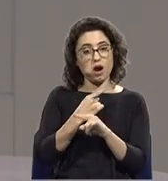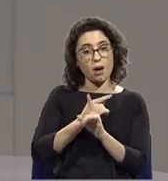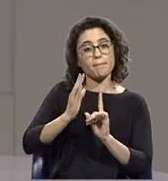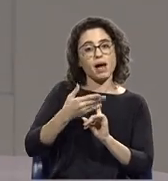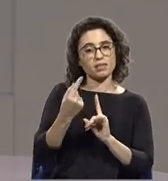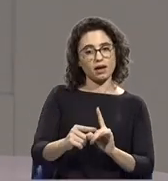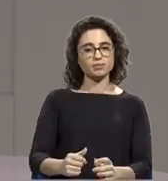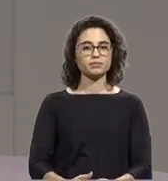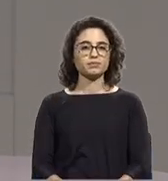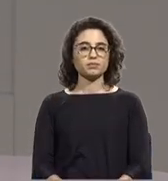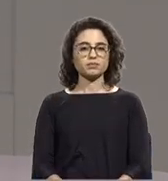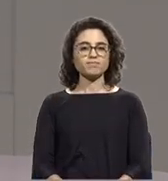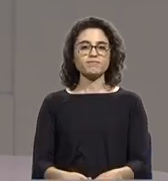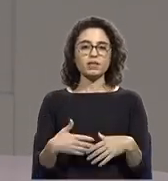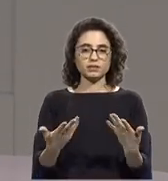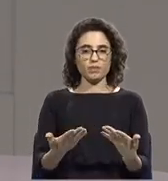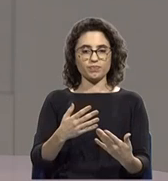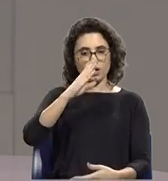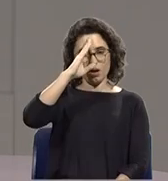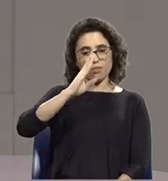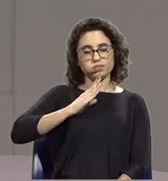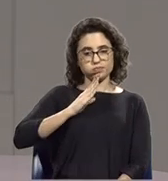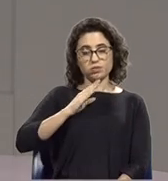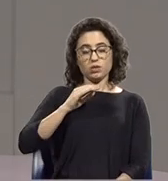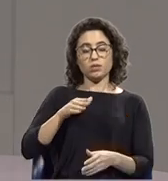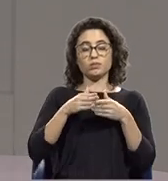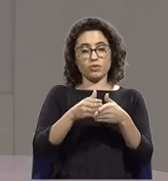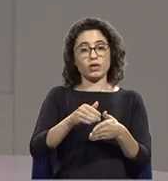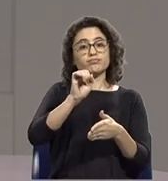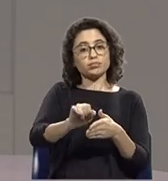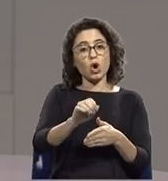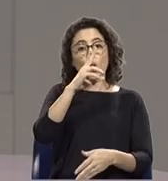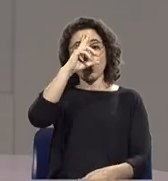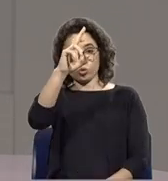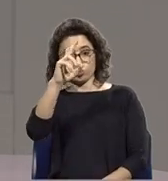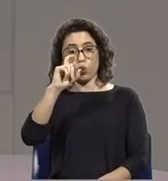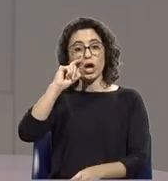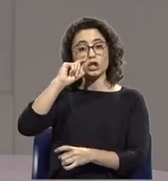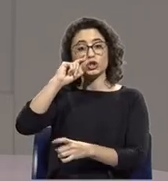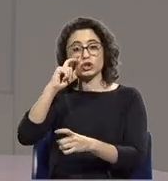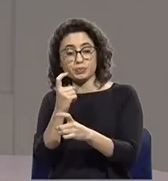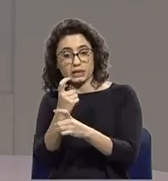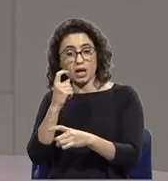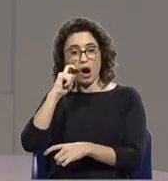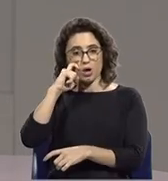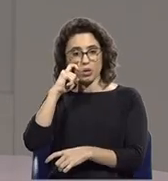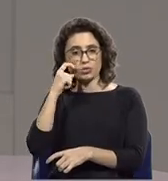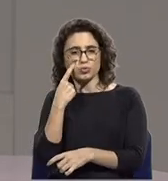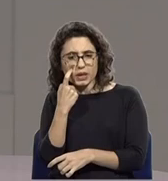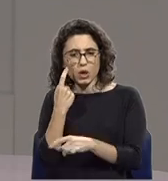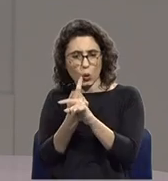é um navio russo, é um navio espião. E o que é que ele está a espiar? Está a espiar